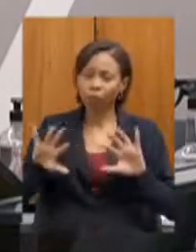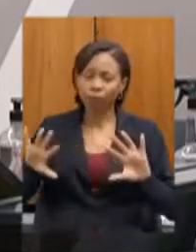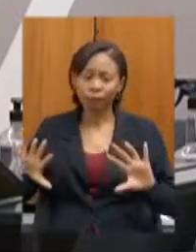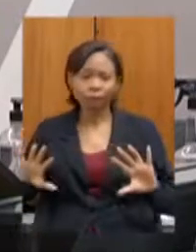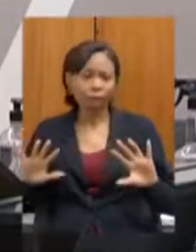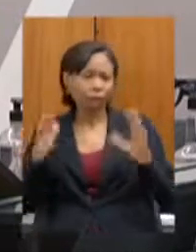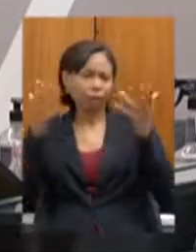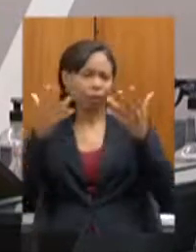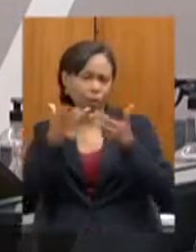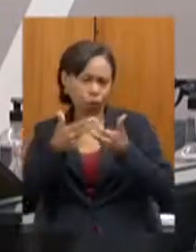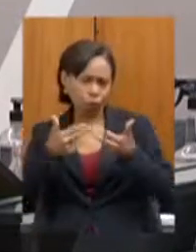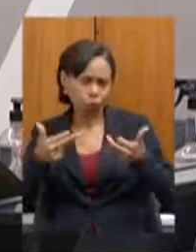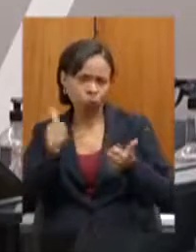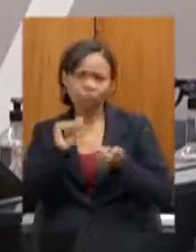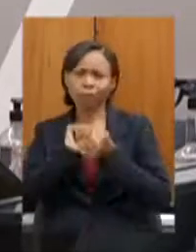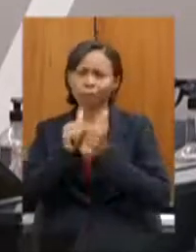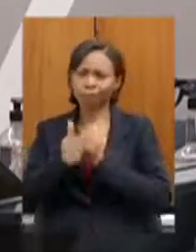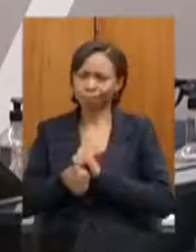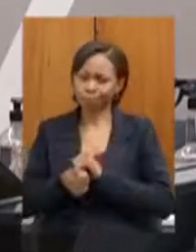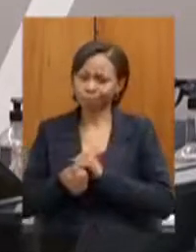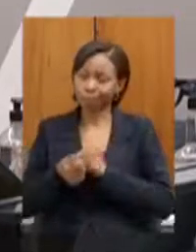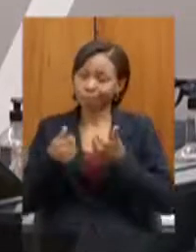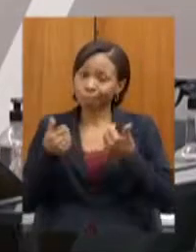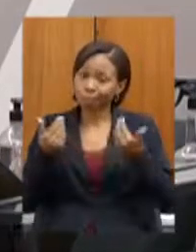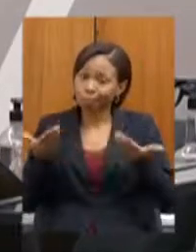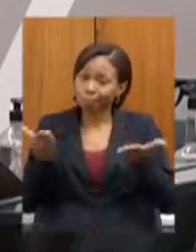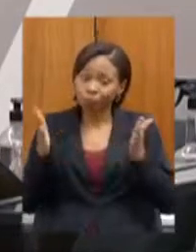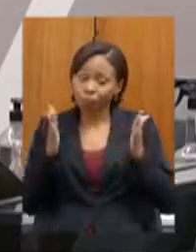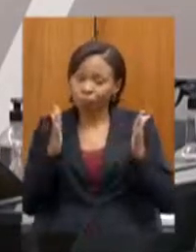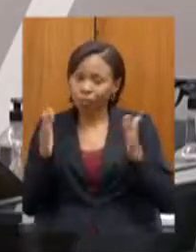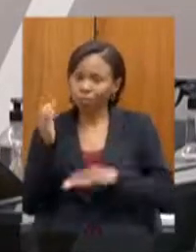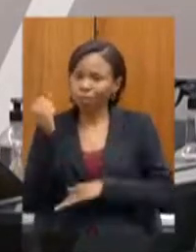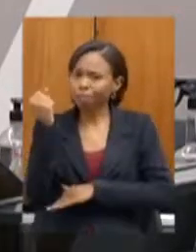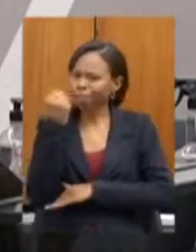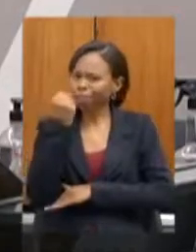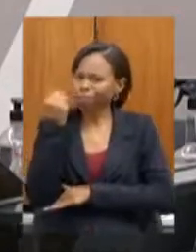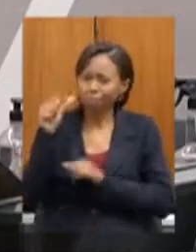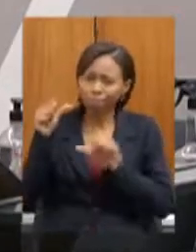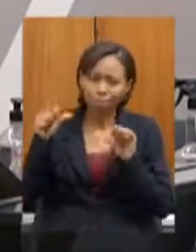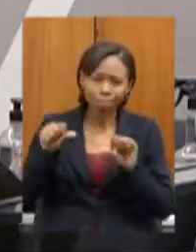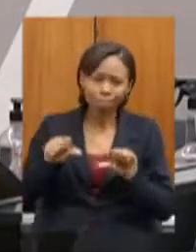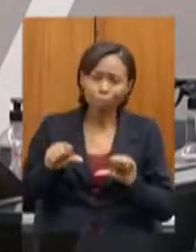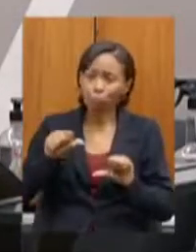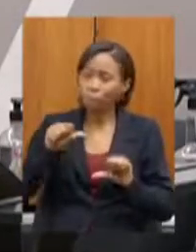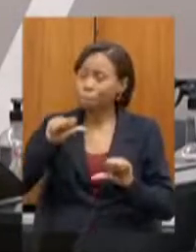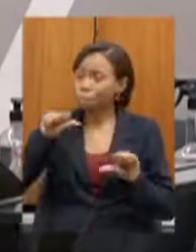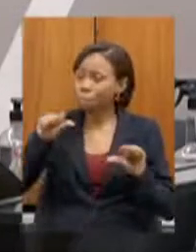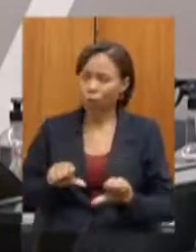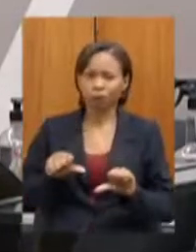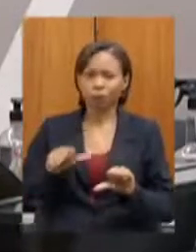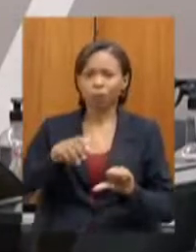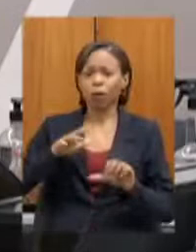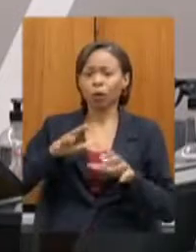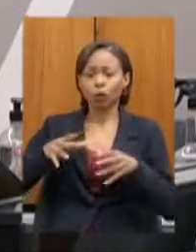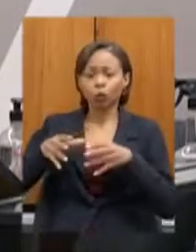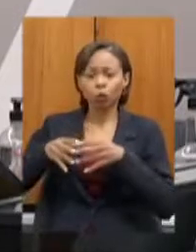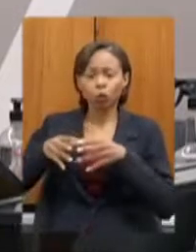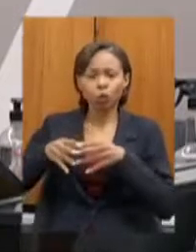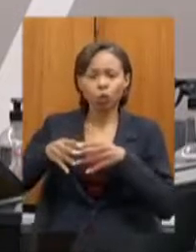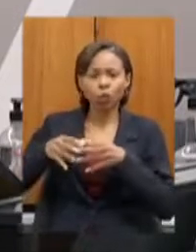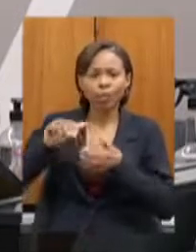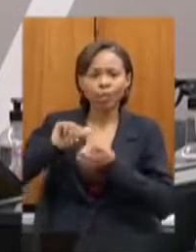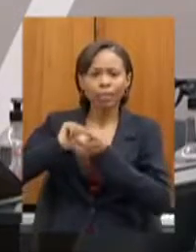então a calamidade pública ela é muito maior no nosso esporte amador eu enxergo que